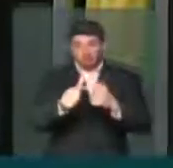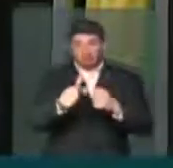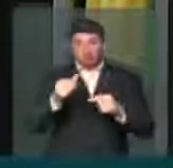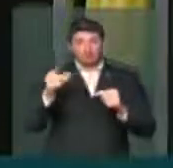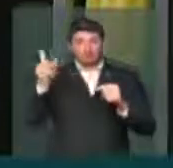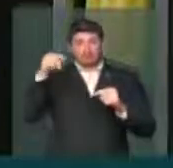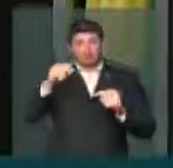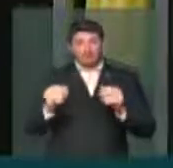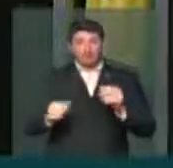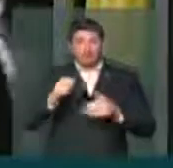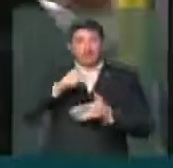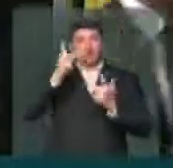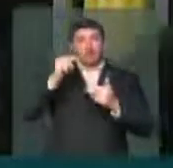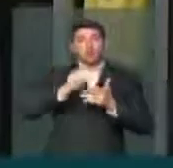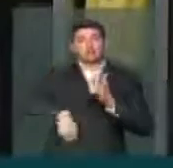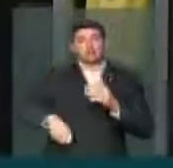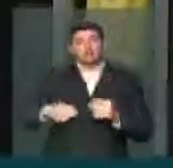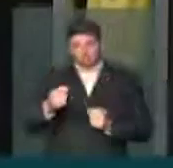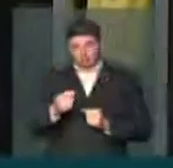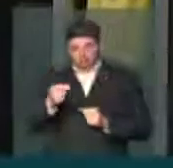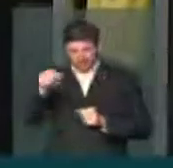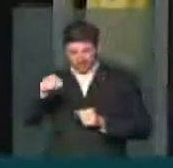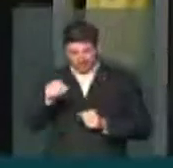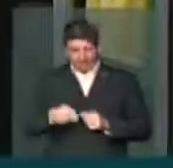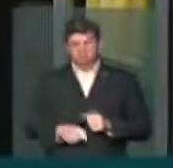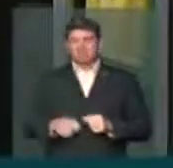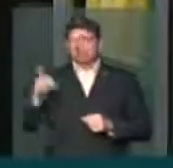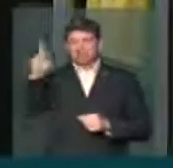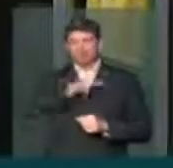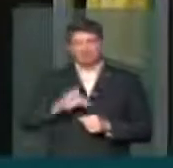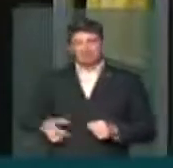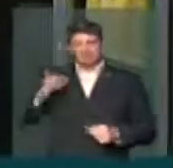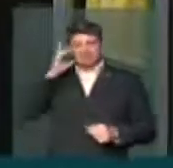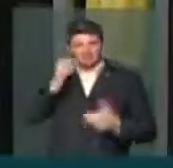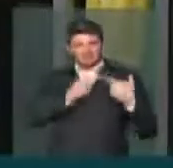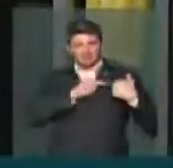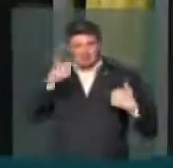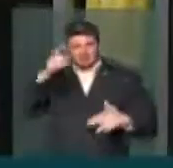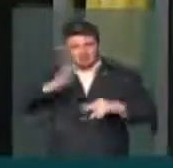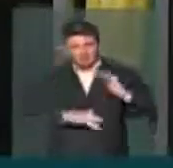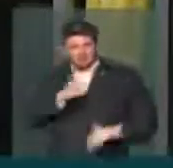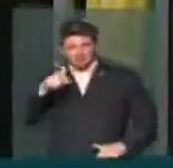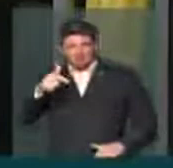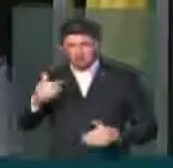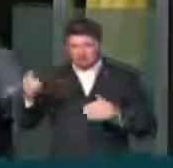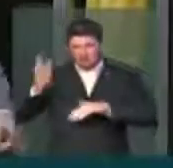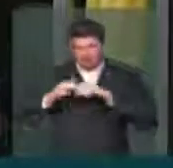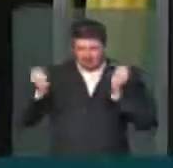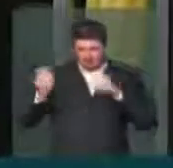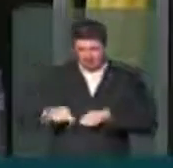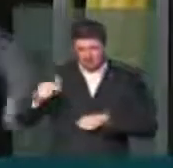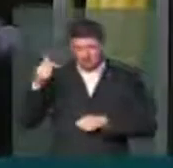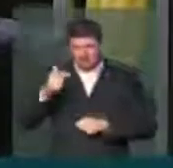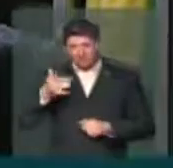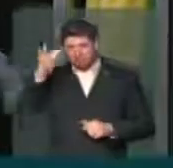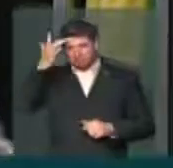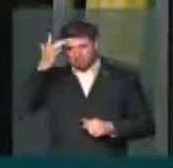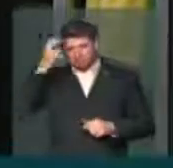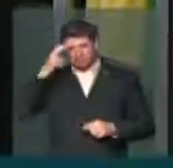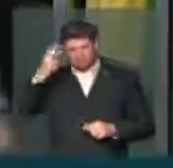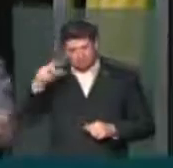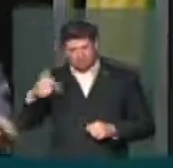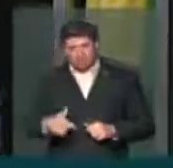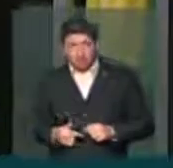crime de responsabilidade de uma presidente incompetente e irresponsável que de fato tratou as